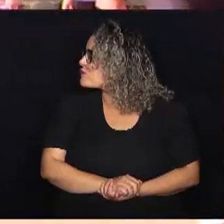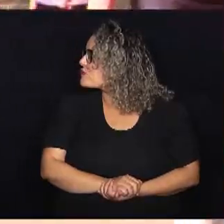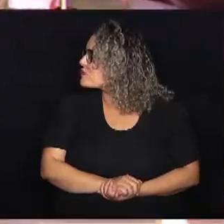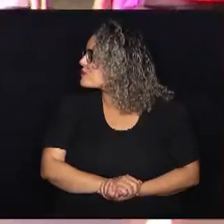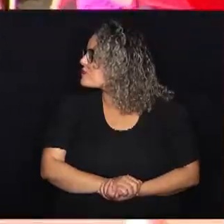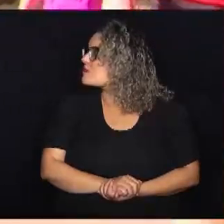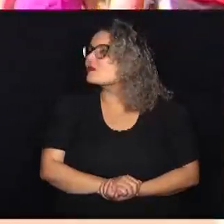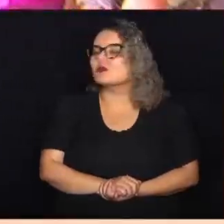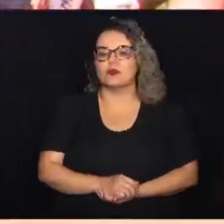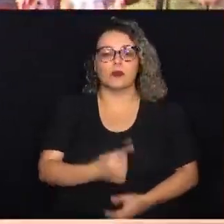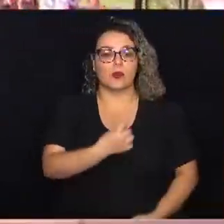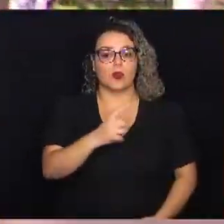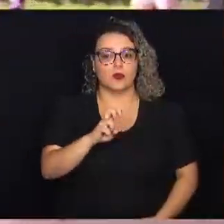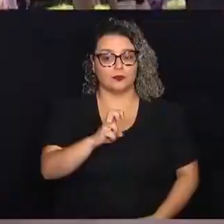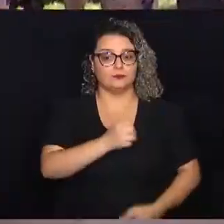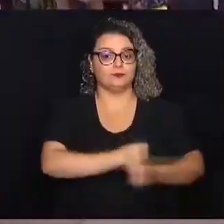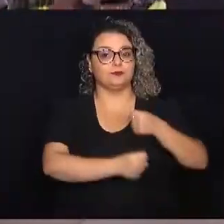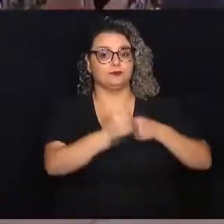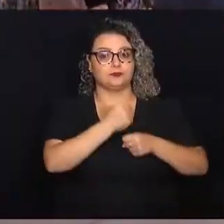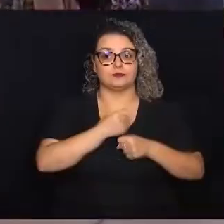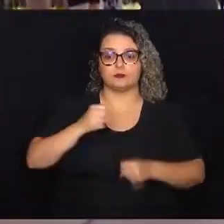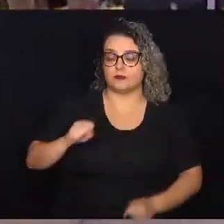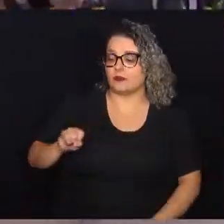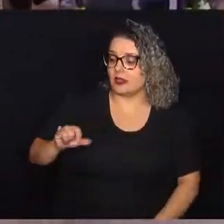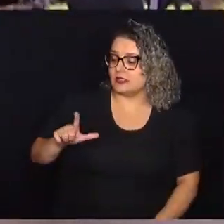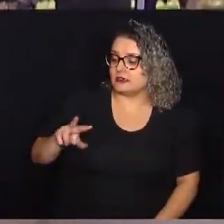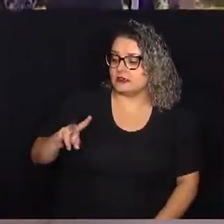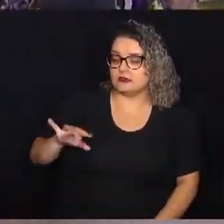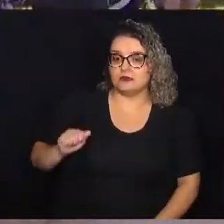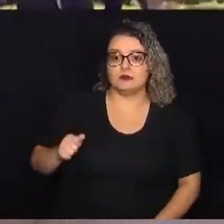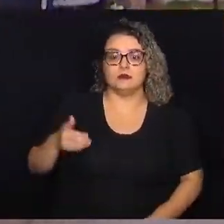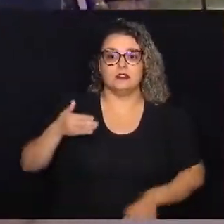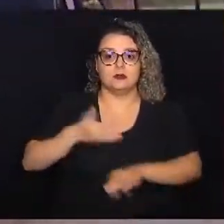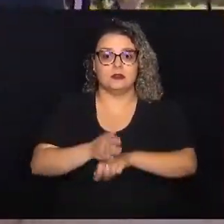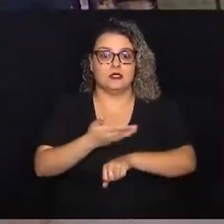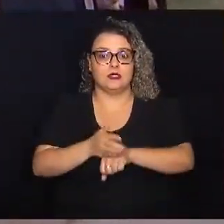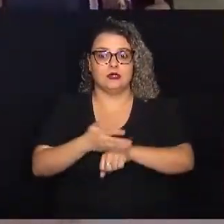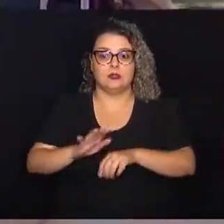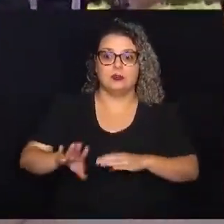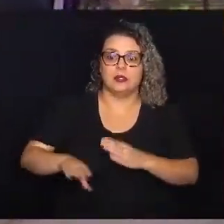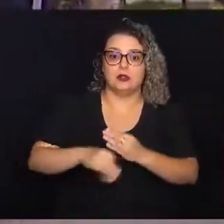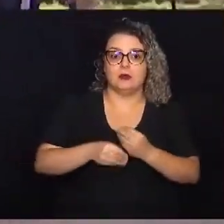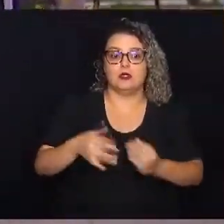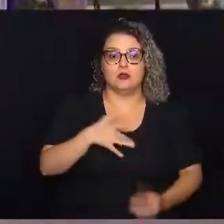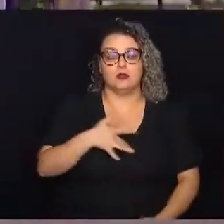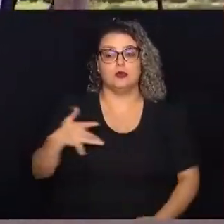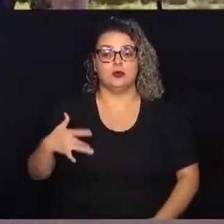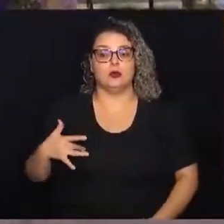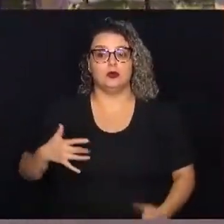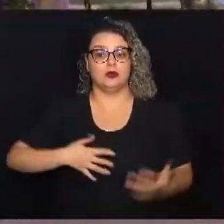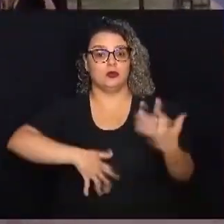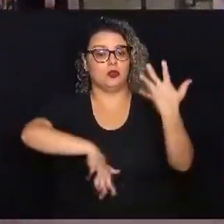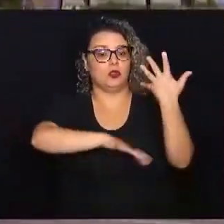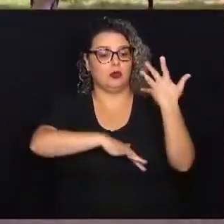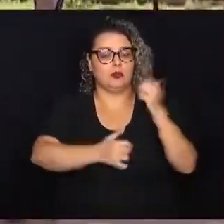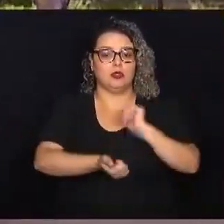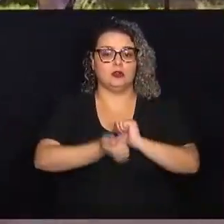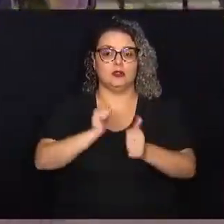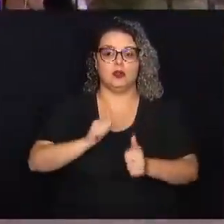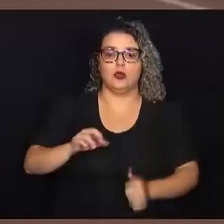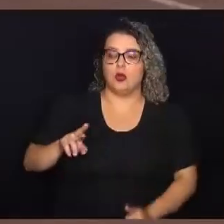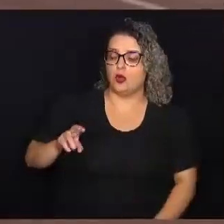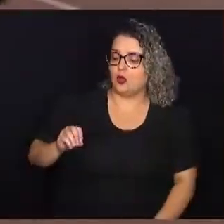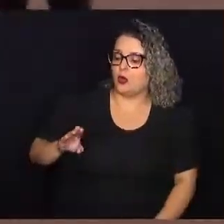Há 15 anos, Silvia participa das práticas integrativas e complementares em saúde na Praça de Esportes Roberto Ângelo